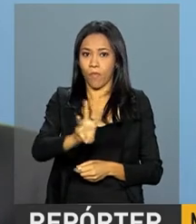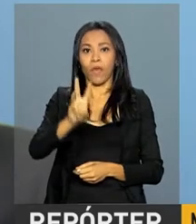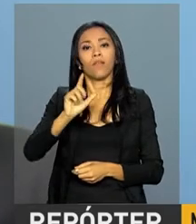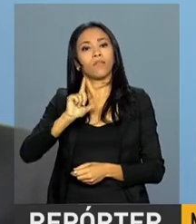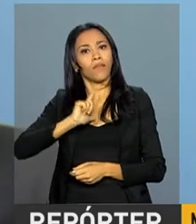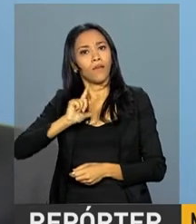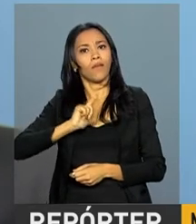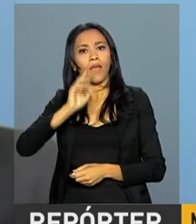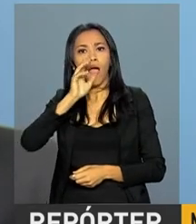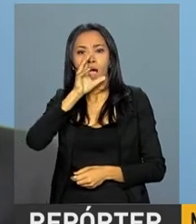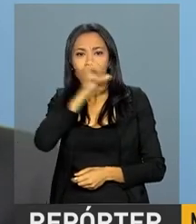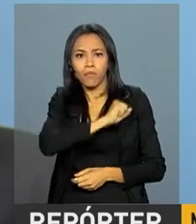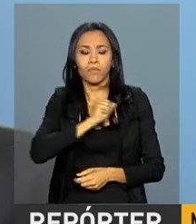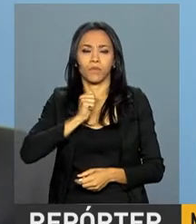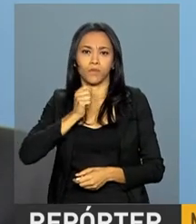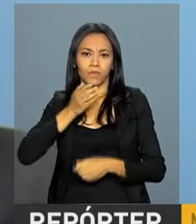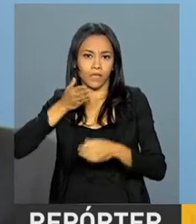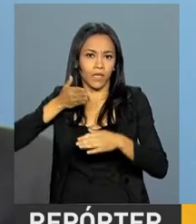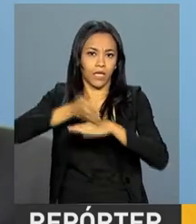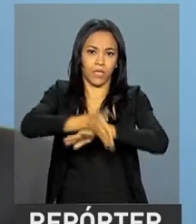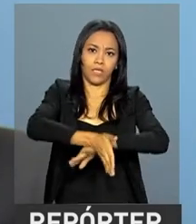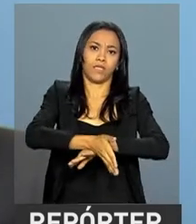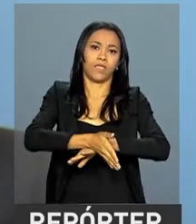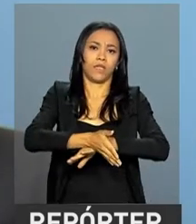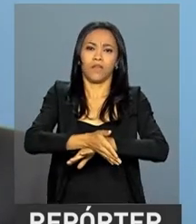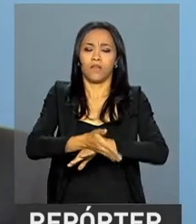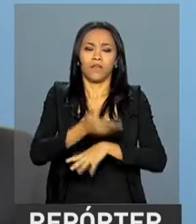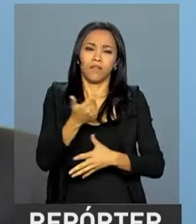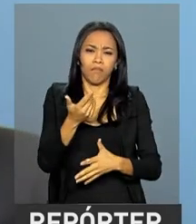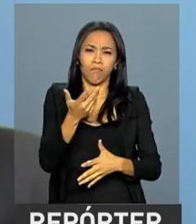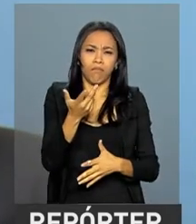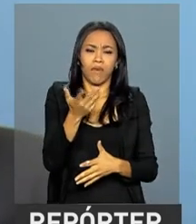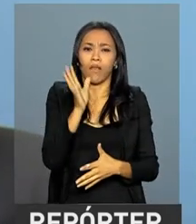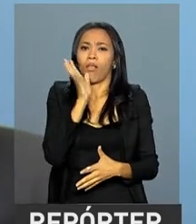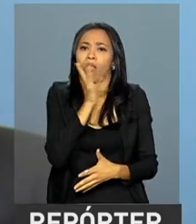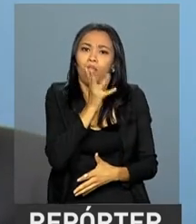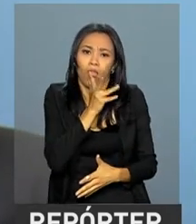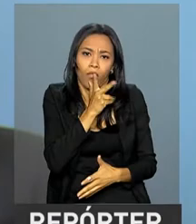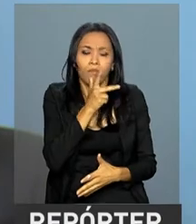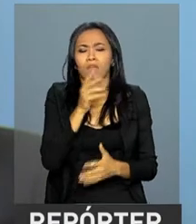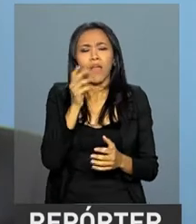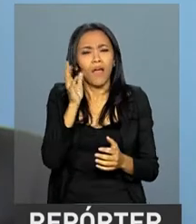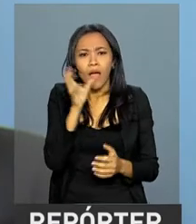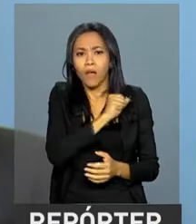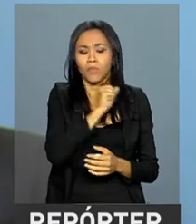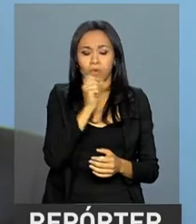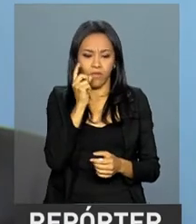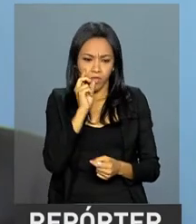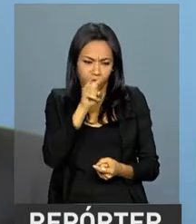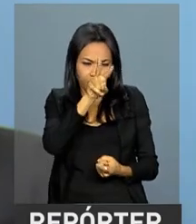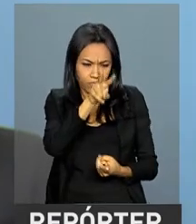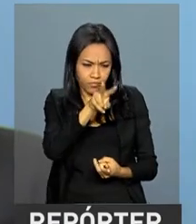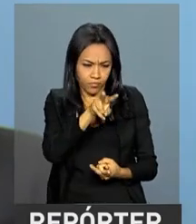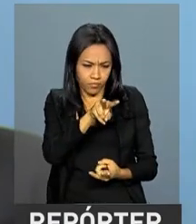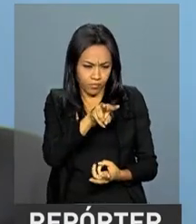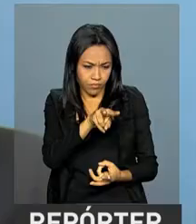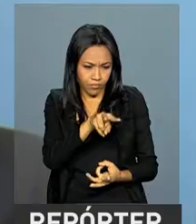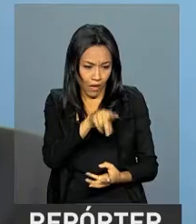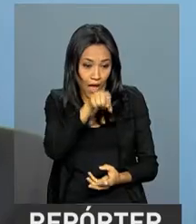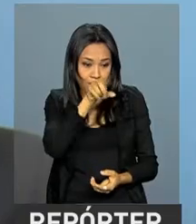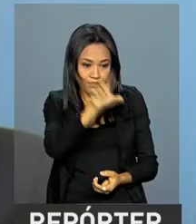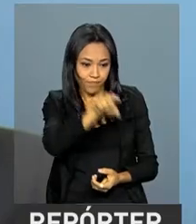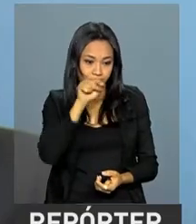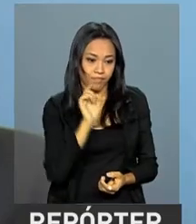um acesso mais rápido, menos trabalhoso e focado no cardápio de serviços oferecidos ao cidadão.